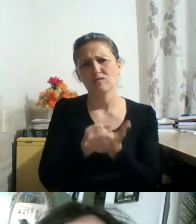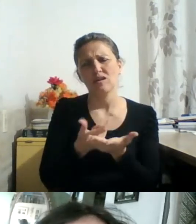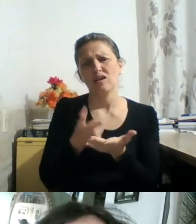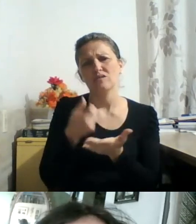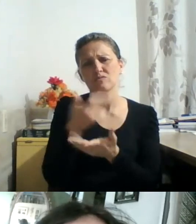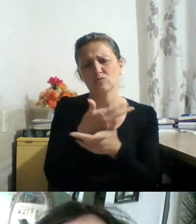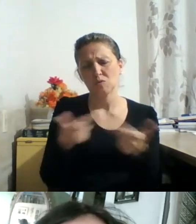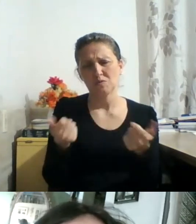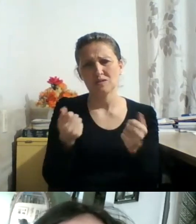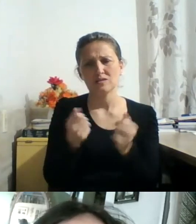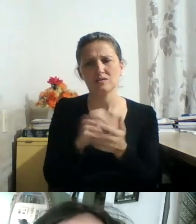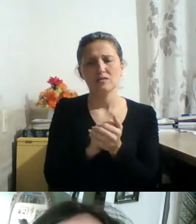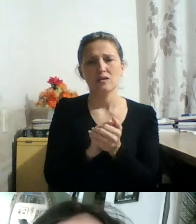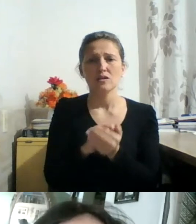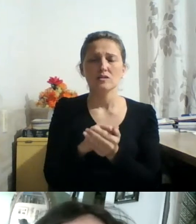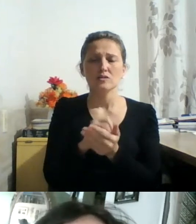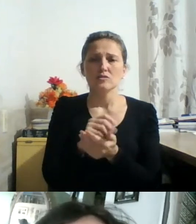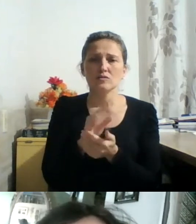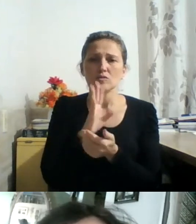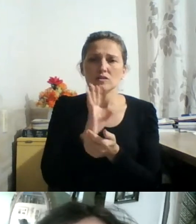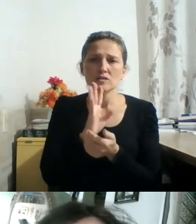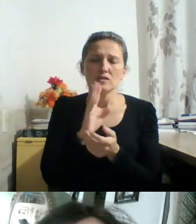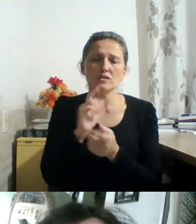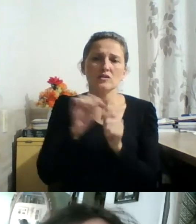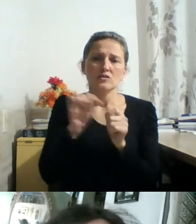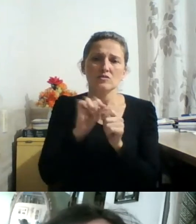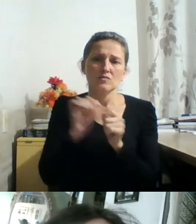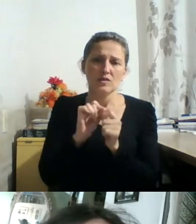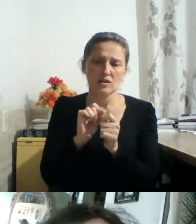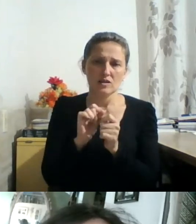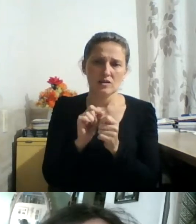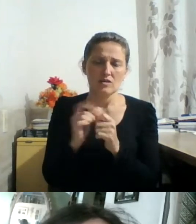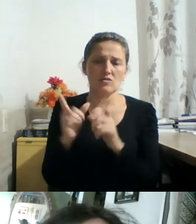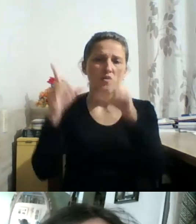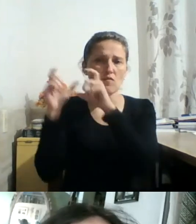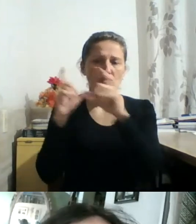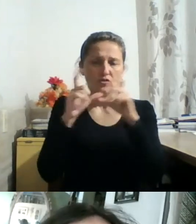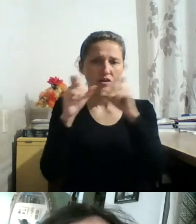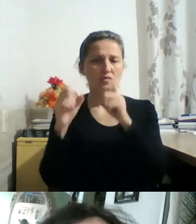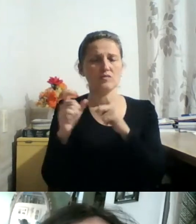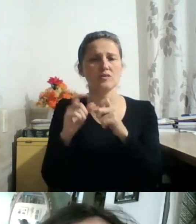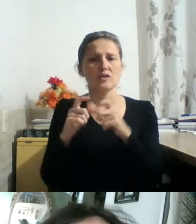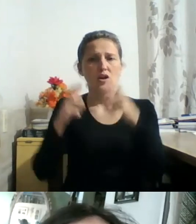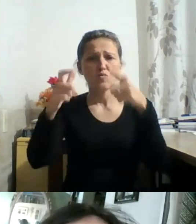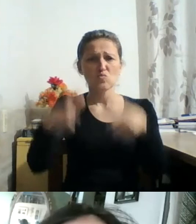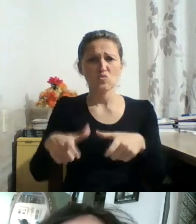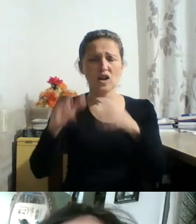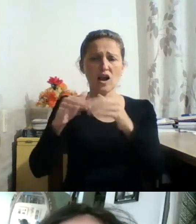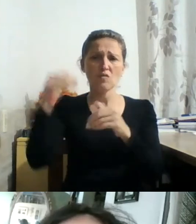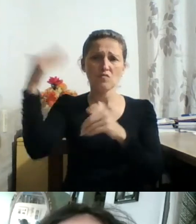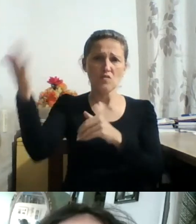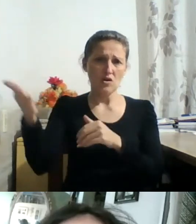que são feitas nas sessões de fotografias de estúdio ou mesmo externa, mas que